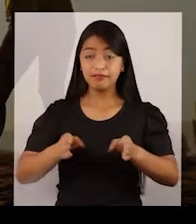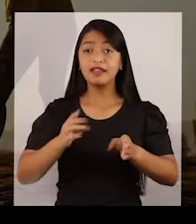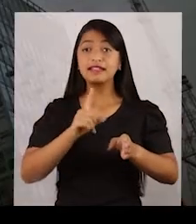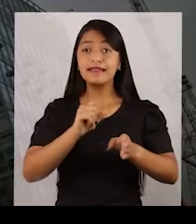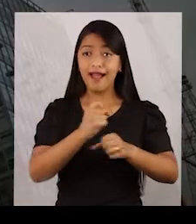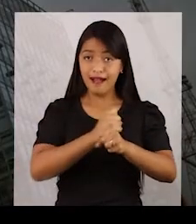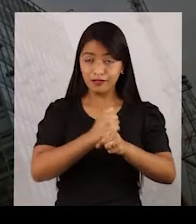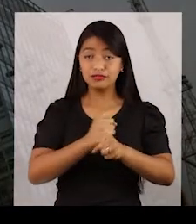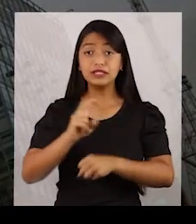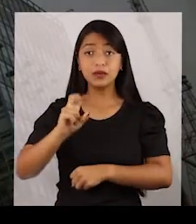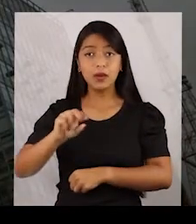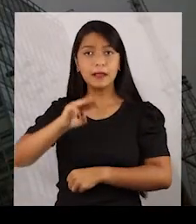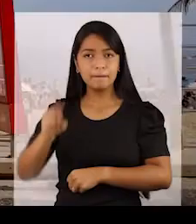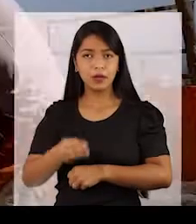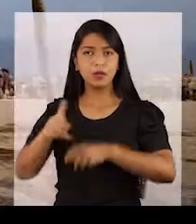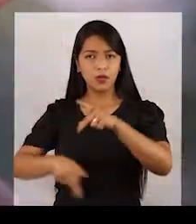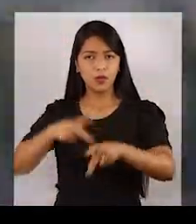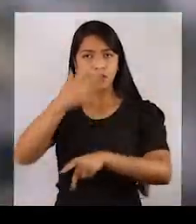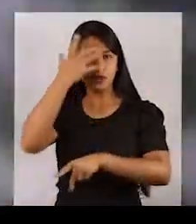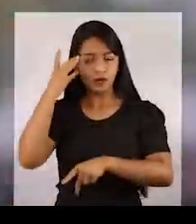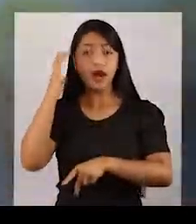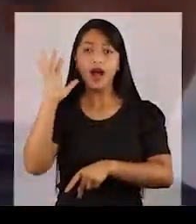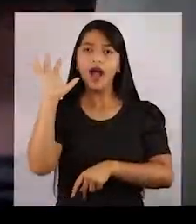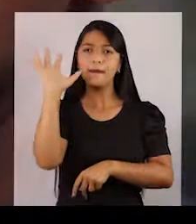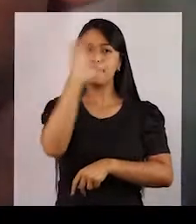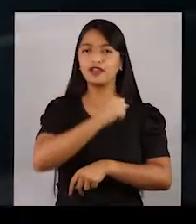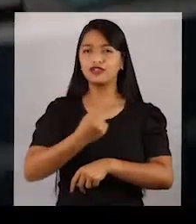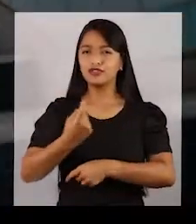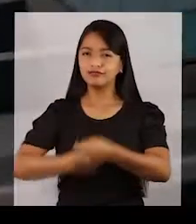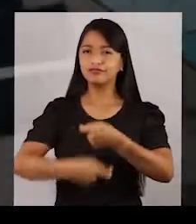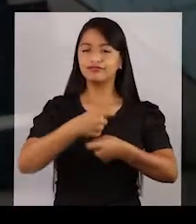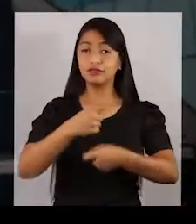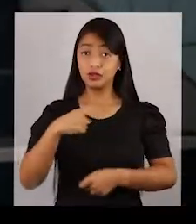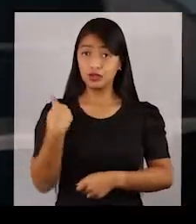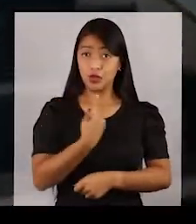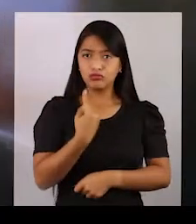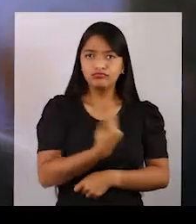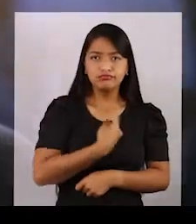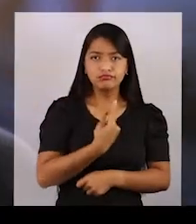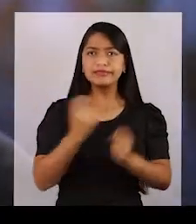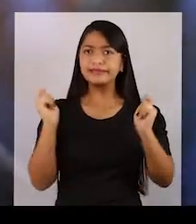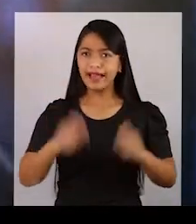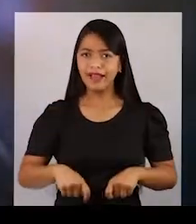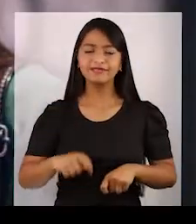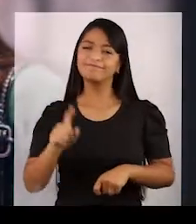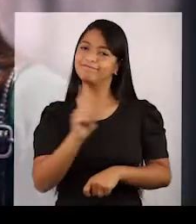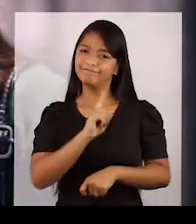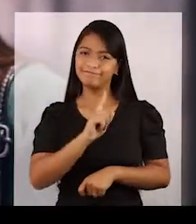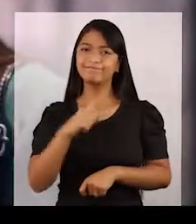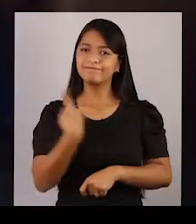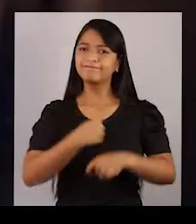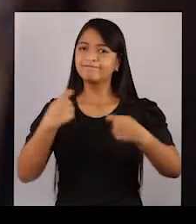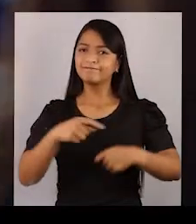pessoas no prazo de 10 anos. Não vamos conseguir realizar isso sozinhos. Queremos convidar quem também